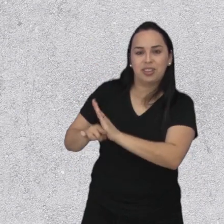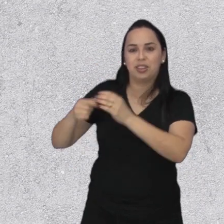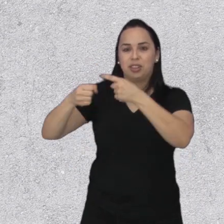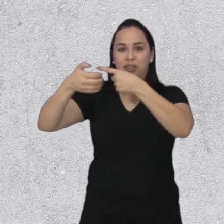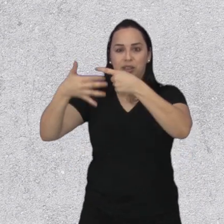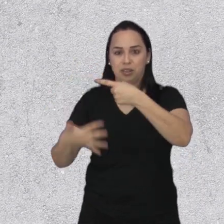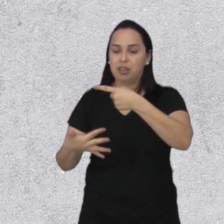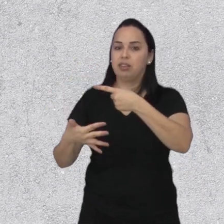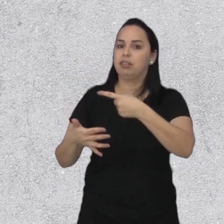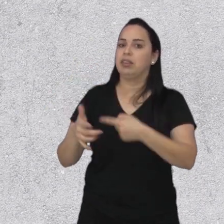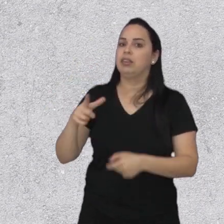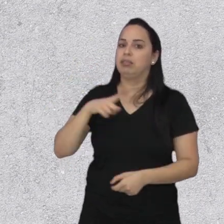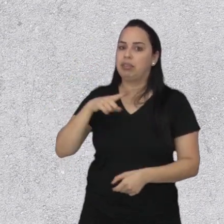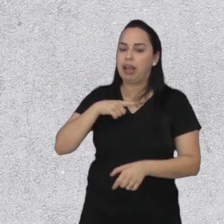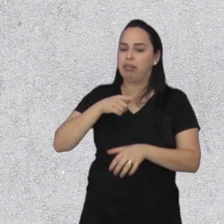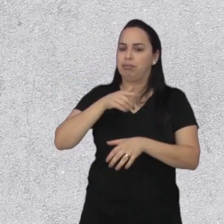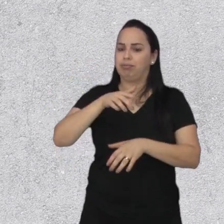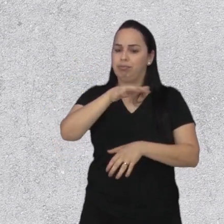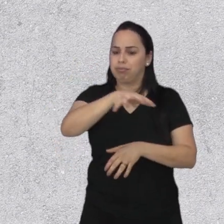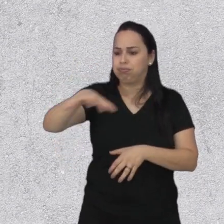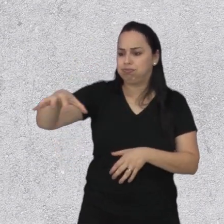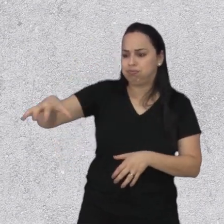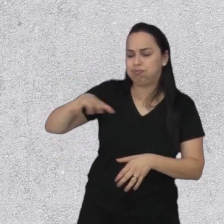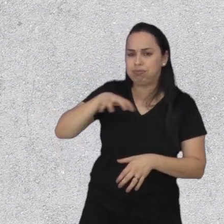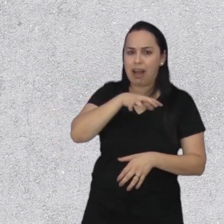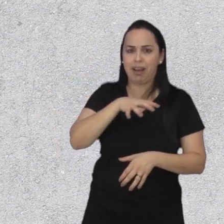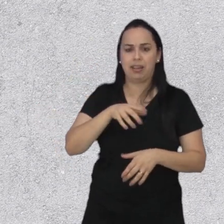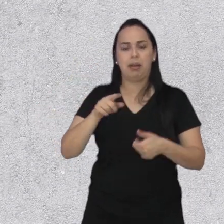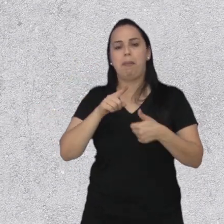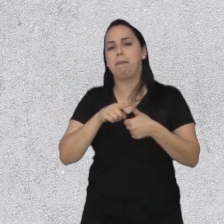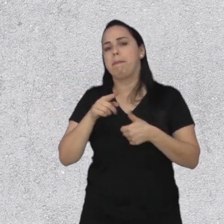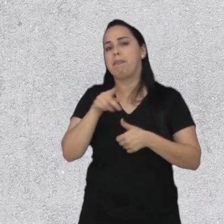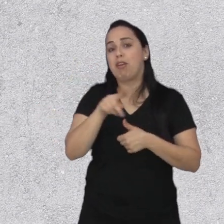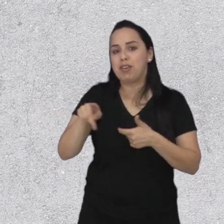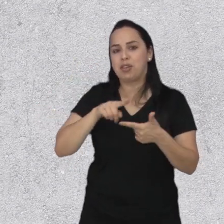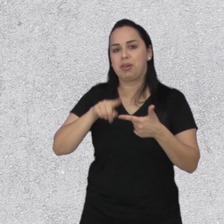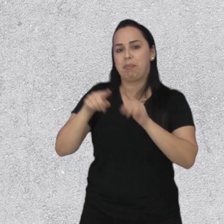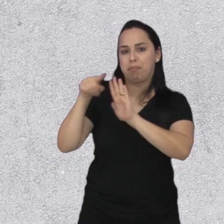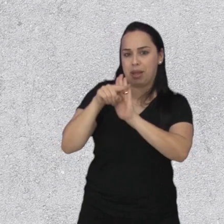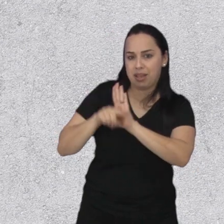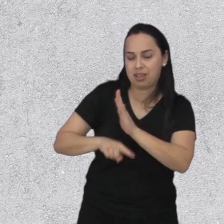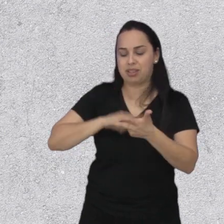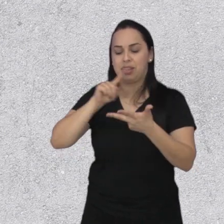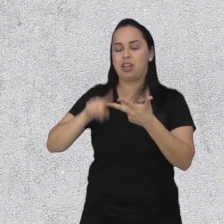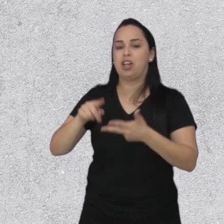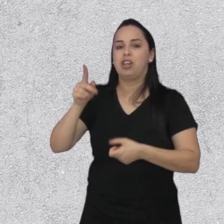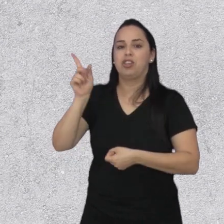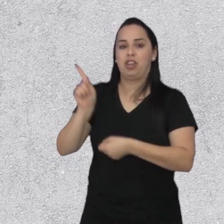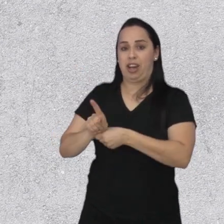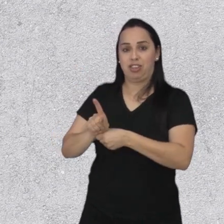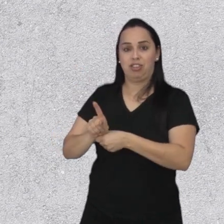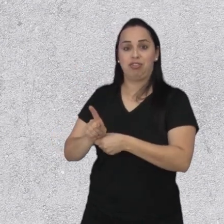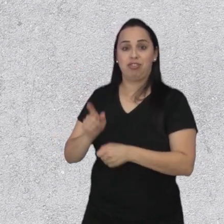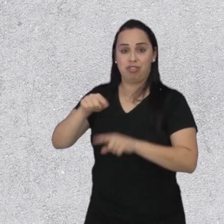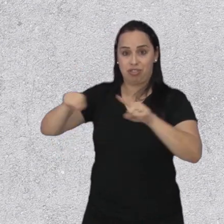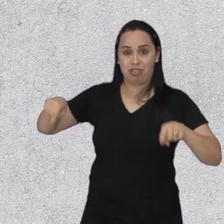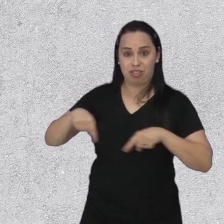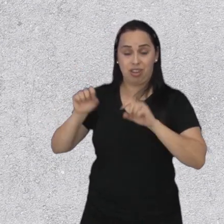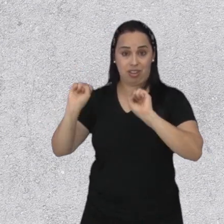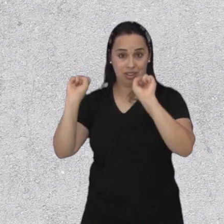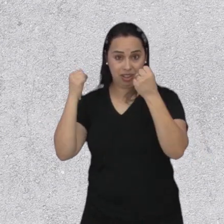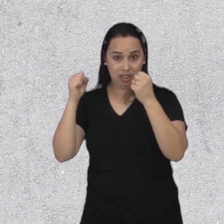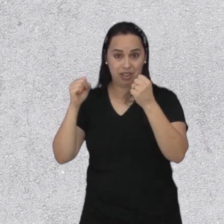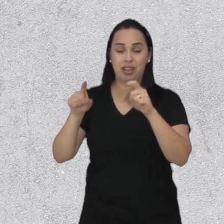encontram diferentes opções de atuação, como professores, pesquisadores, gestores de academias e centros esportivos,